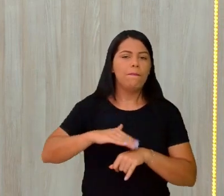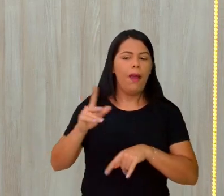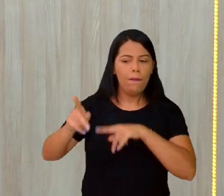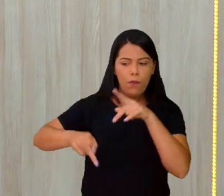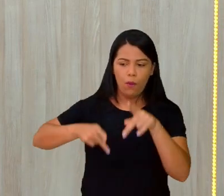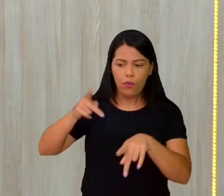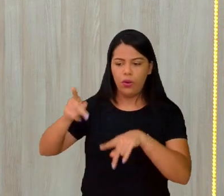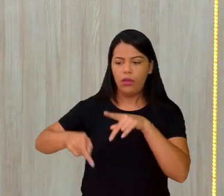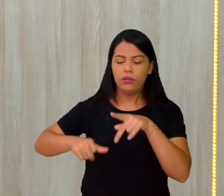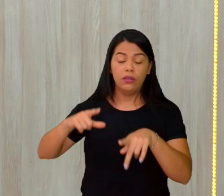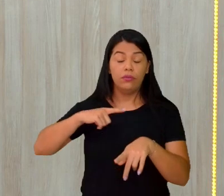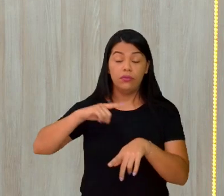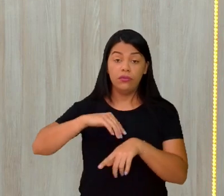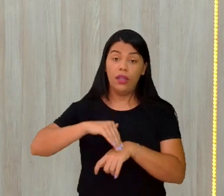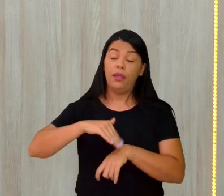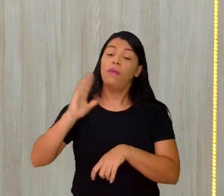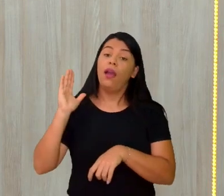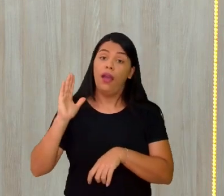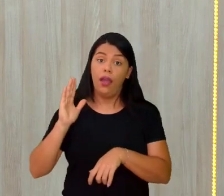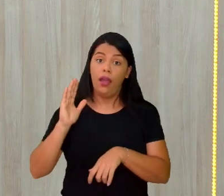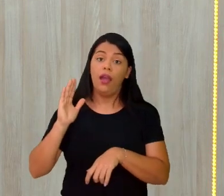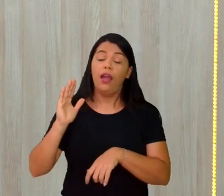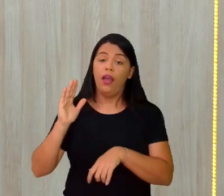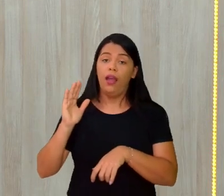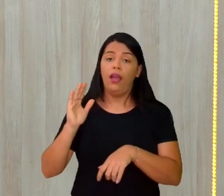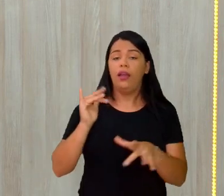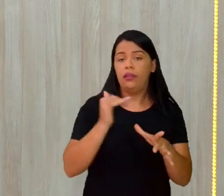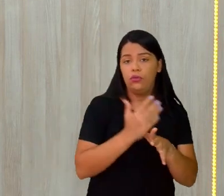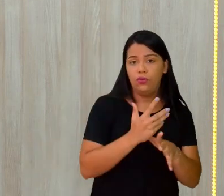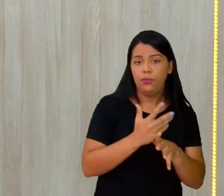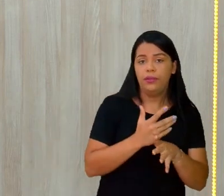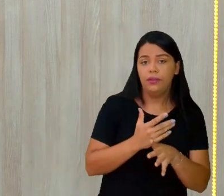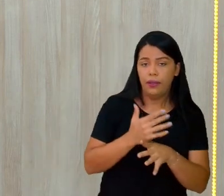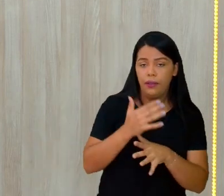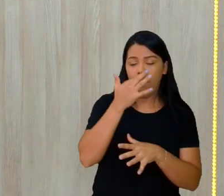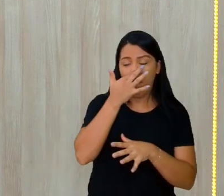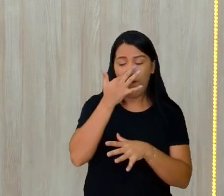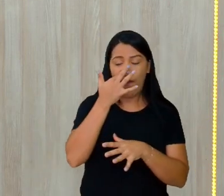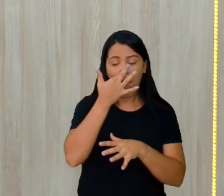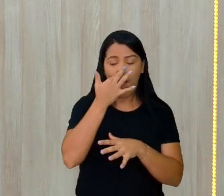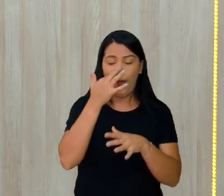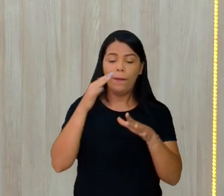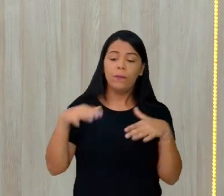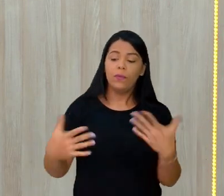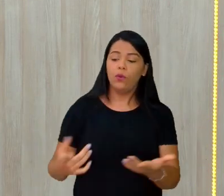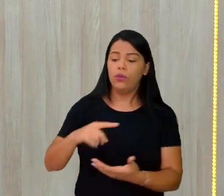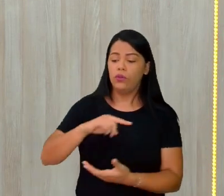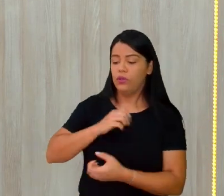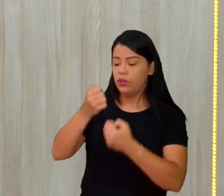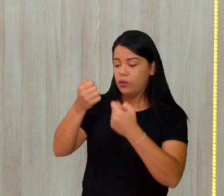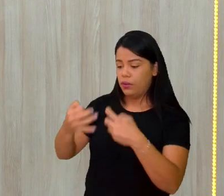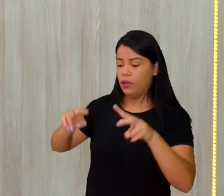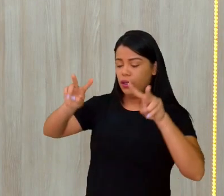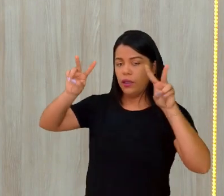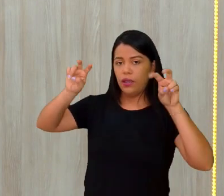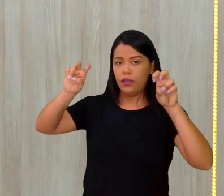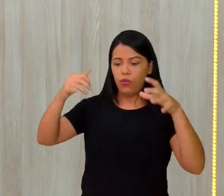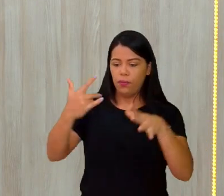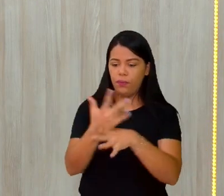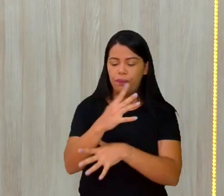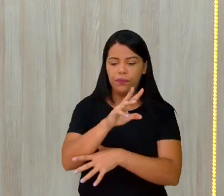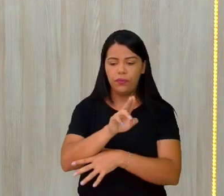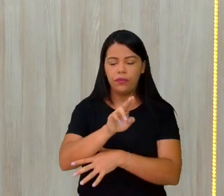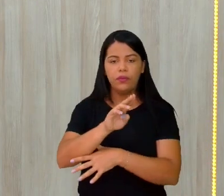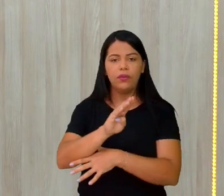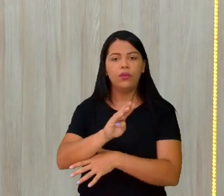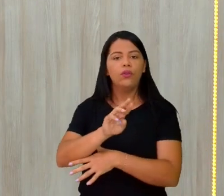povoada, as cidades mais urbanizadas. Quando a gente fala cidade urbanizada, a urbanização, a maior parte